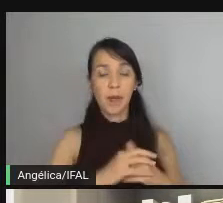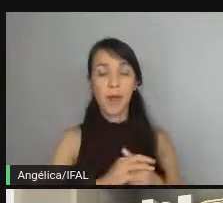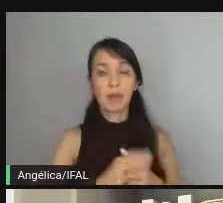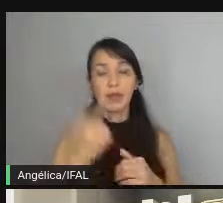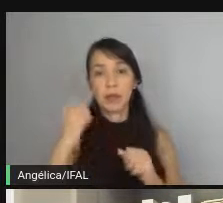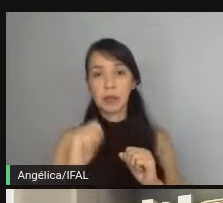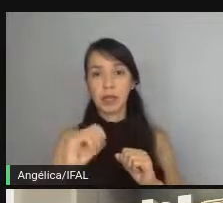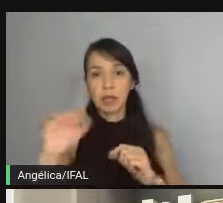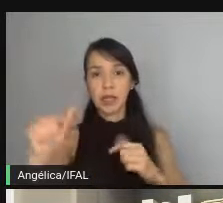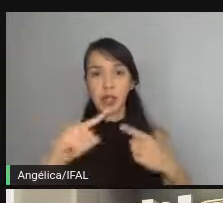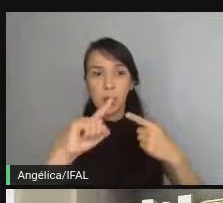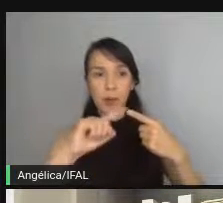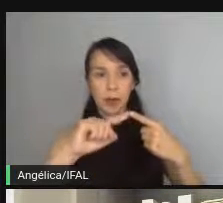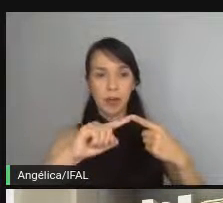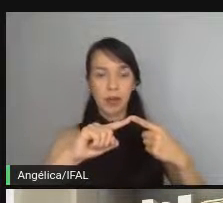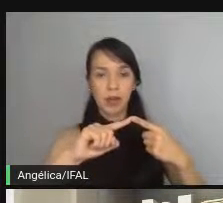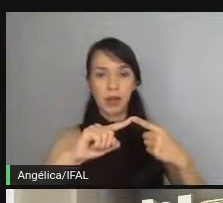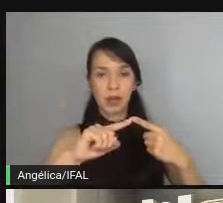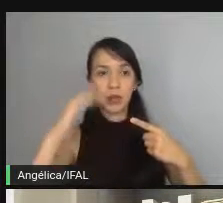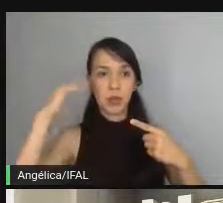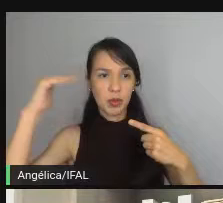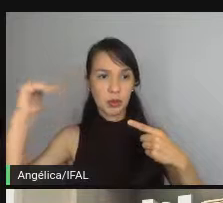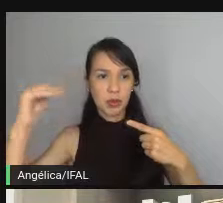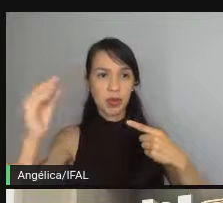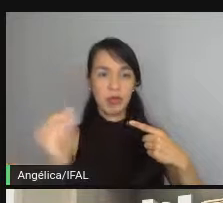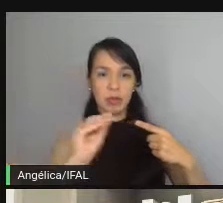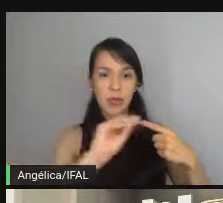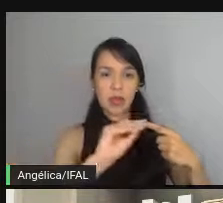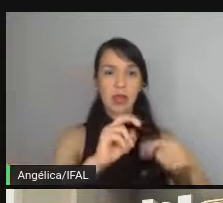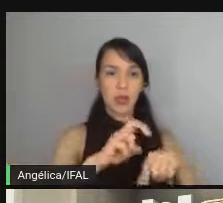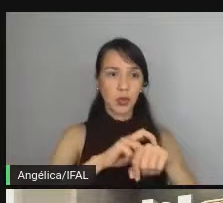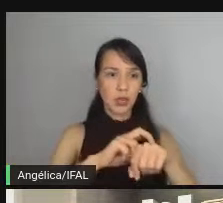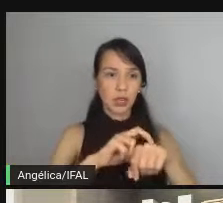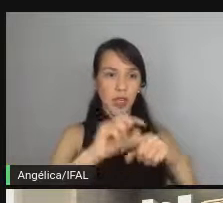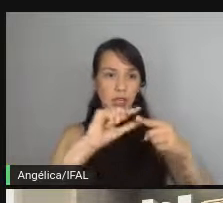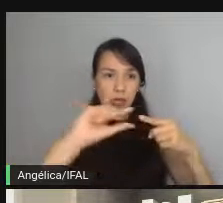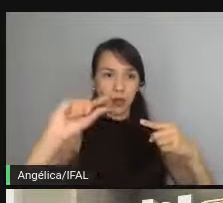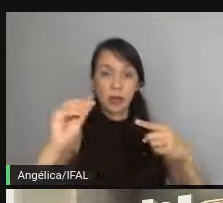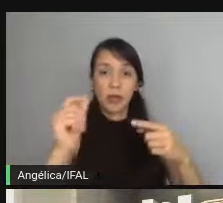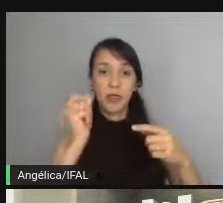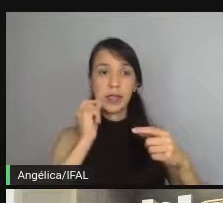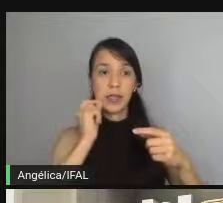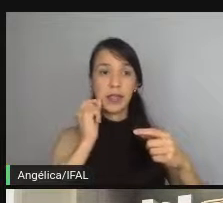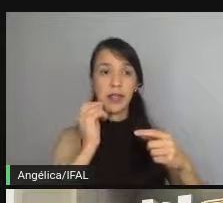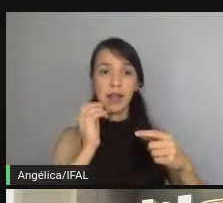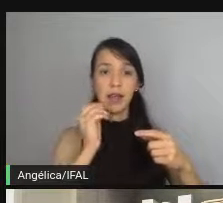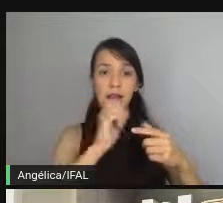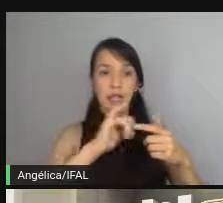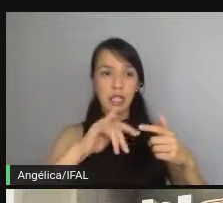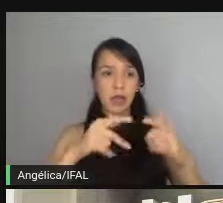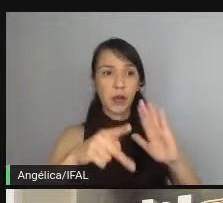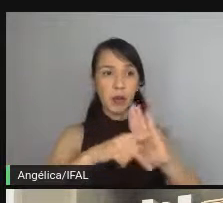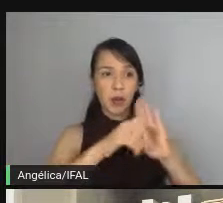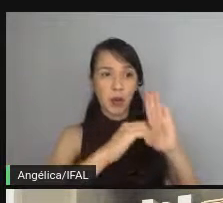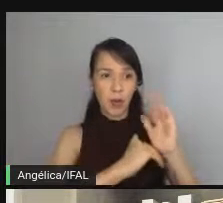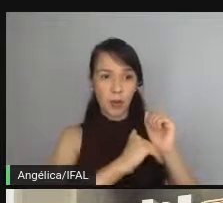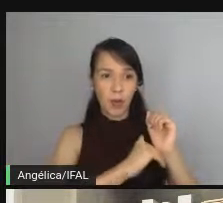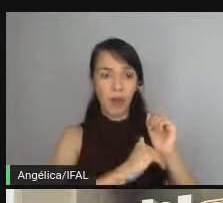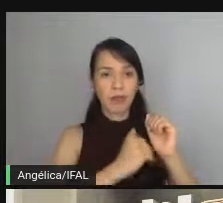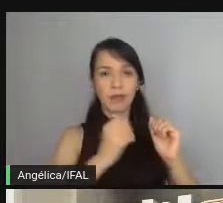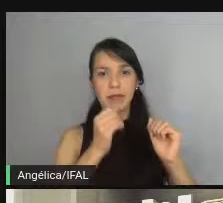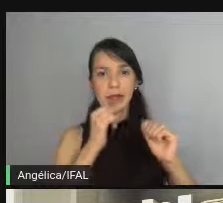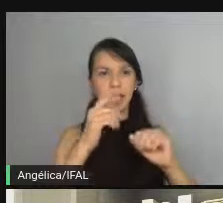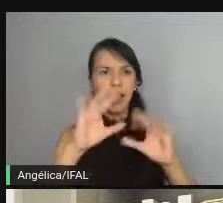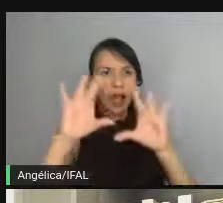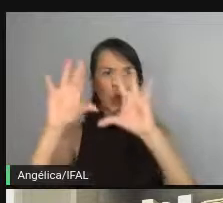pegar esse primeiro cenário de sucesso e tentar escrever no próprio código basicamente é copiar e colar